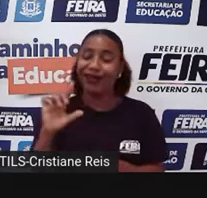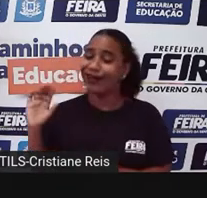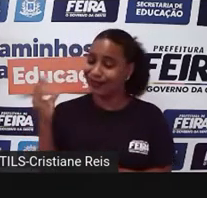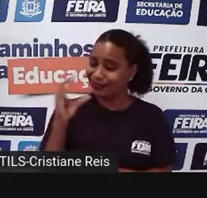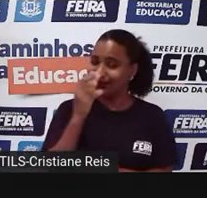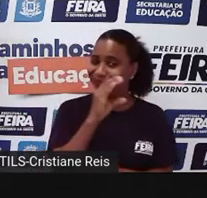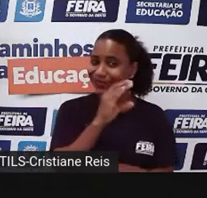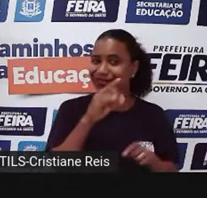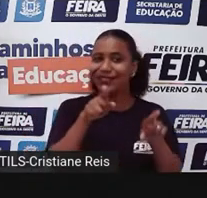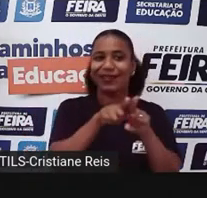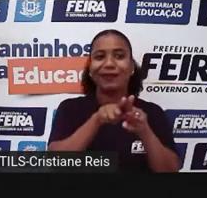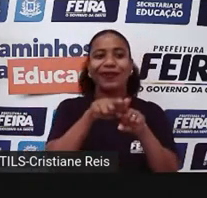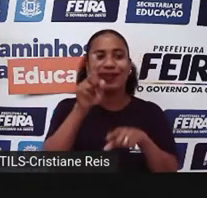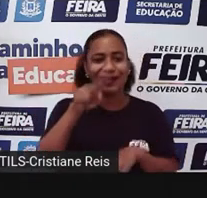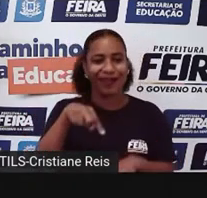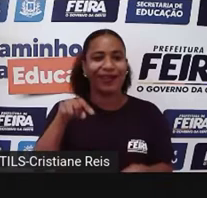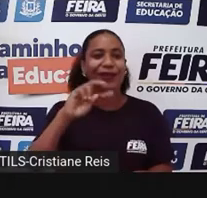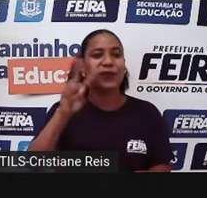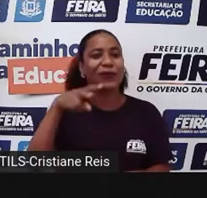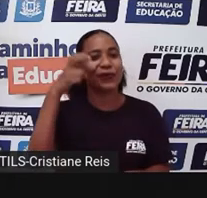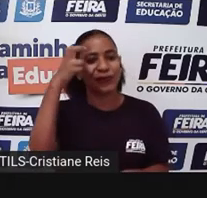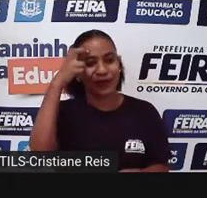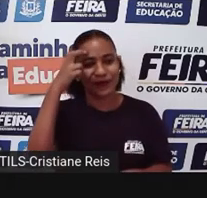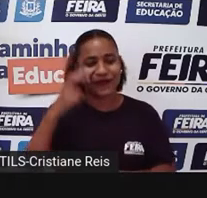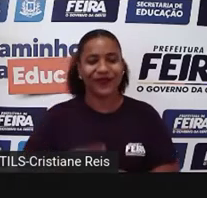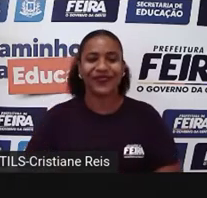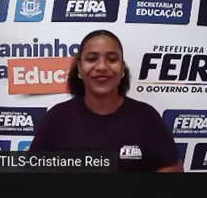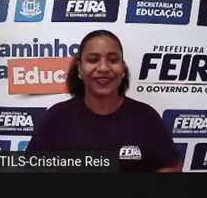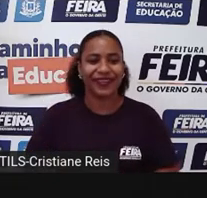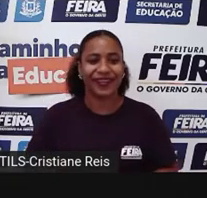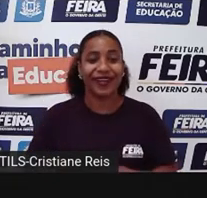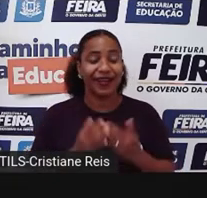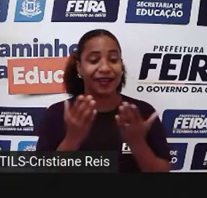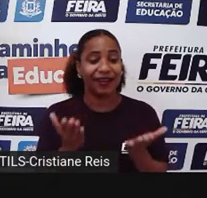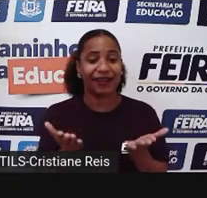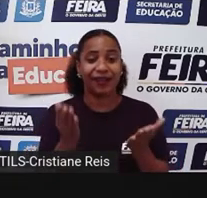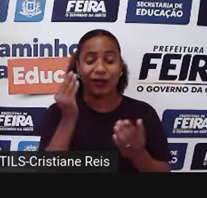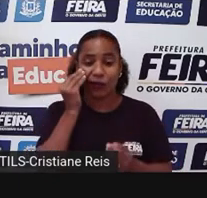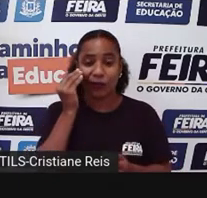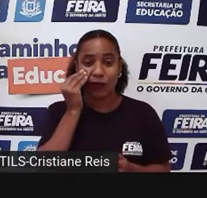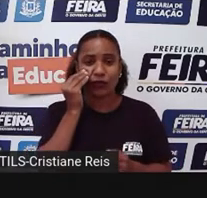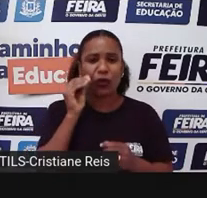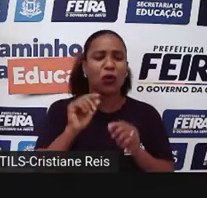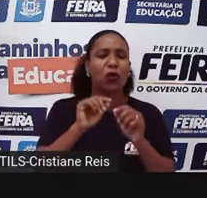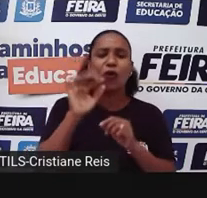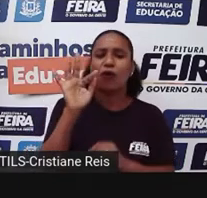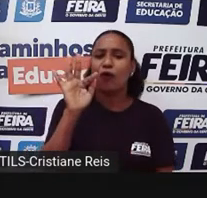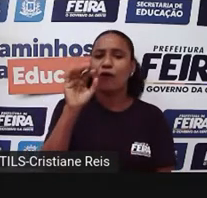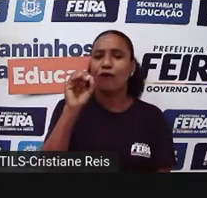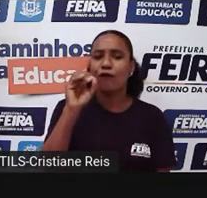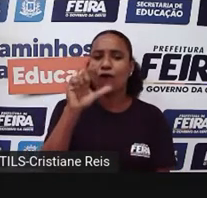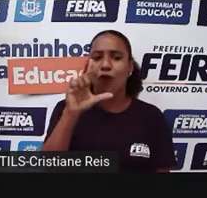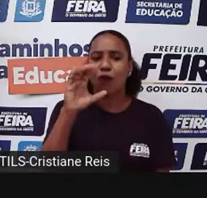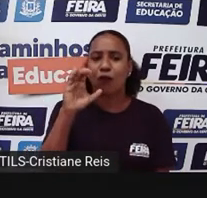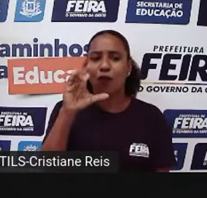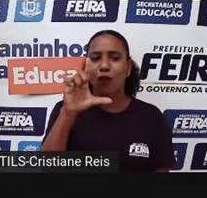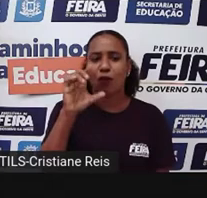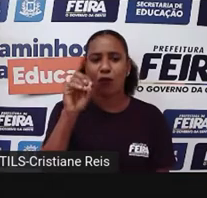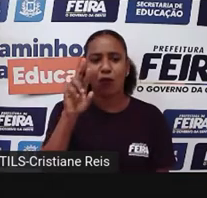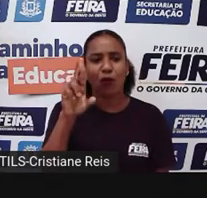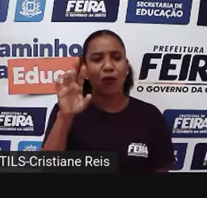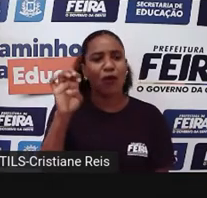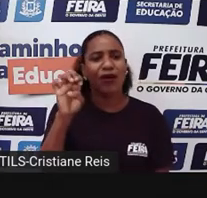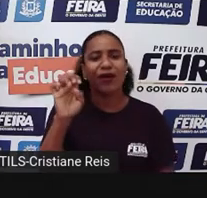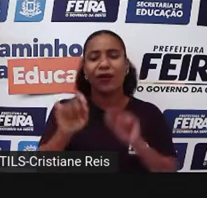tudo aquilo que o homem produz. E aí eu trago o conceito de folclore, né? O folclore, ele é visto como um